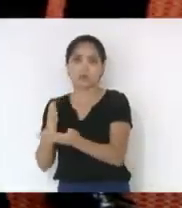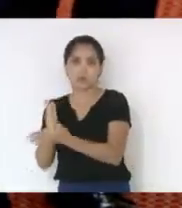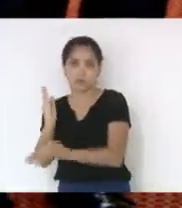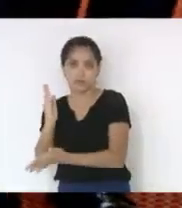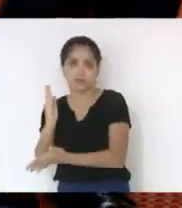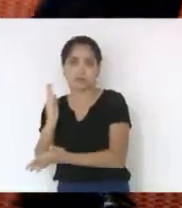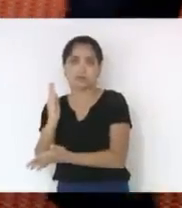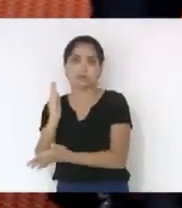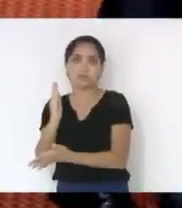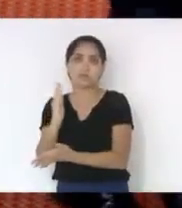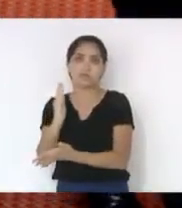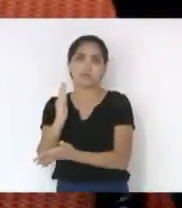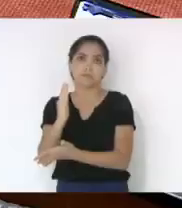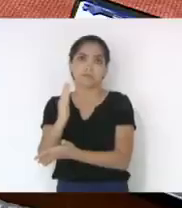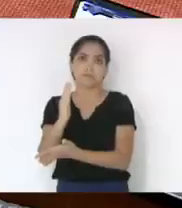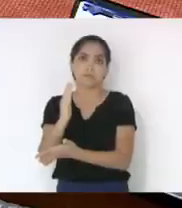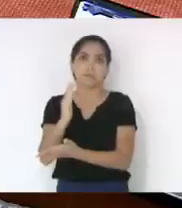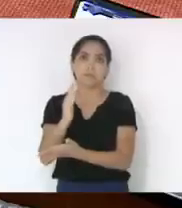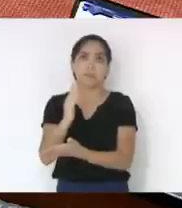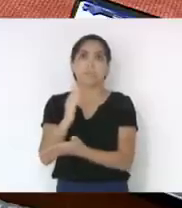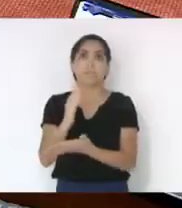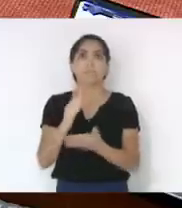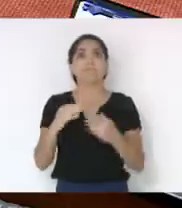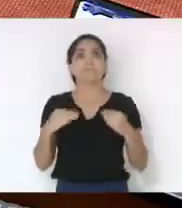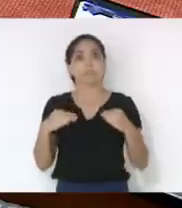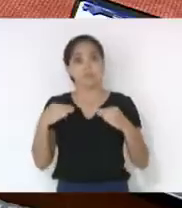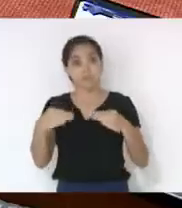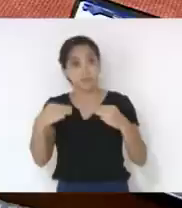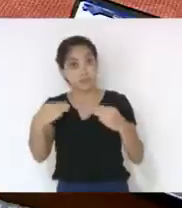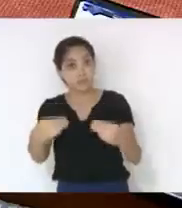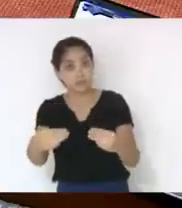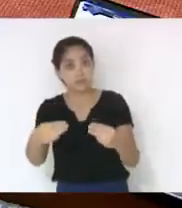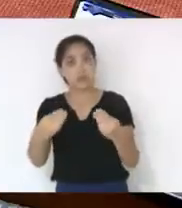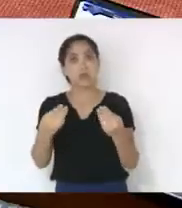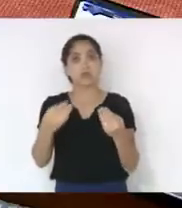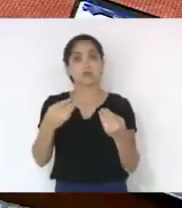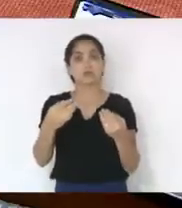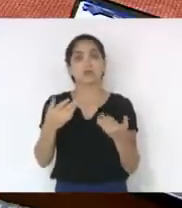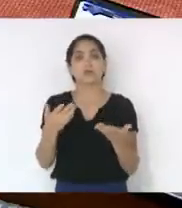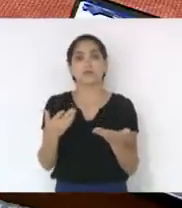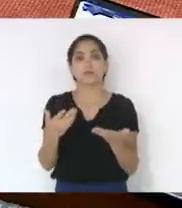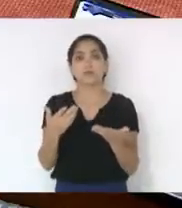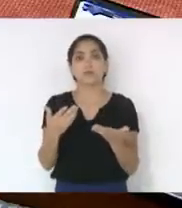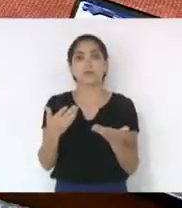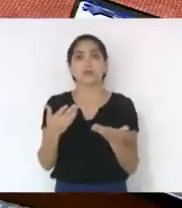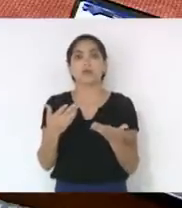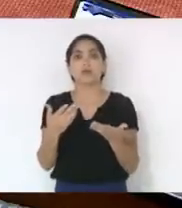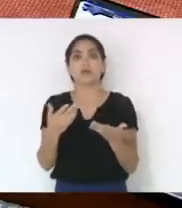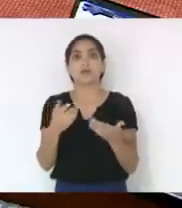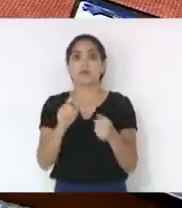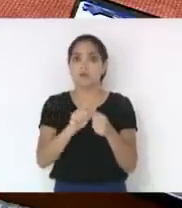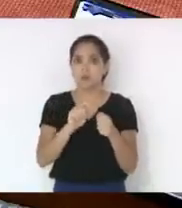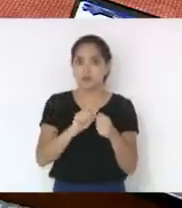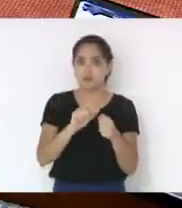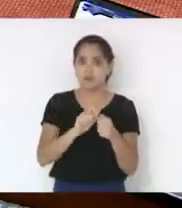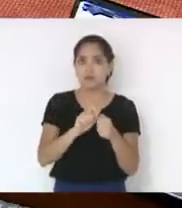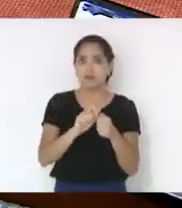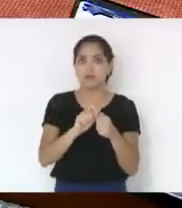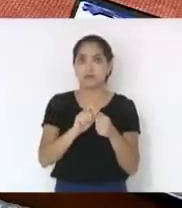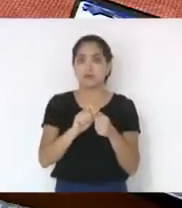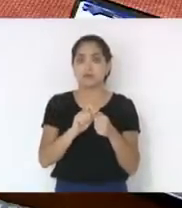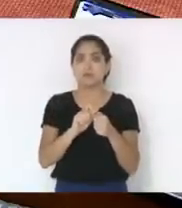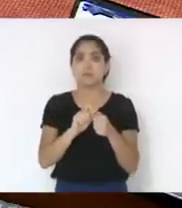Aprovaram. Ou até o próprio ministério acabaram depois fazendo o que nós queríamos que aqui fizesse.